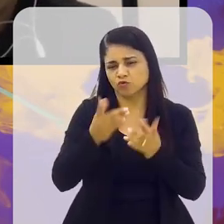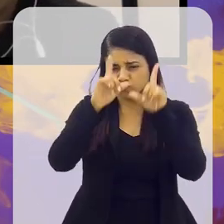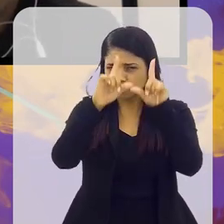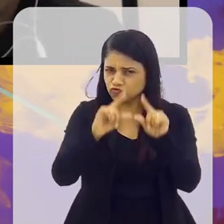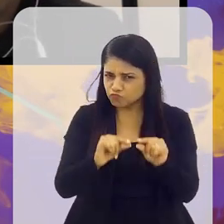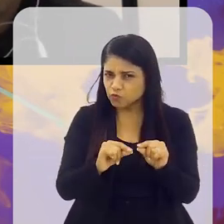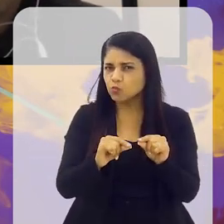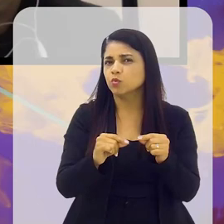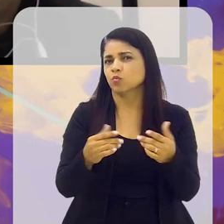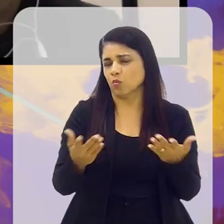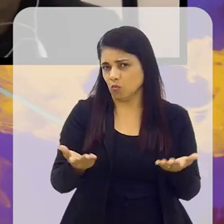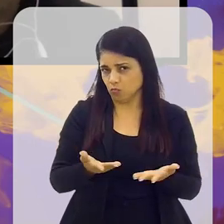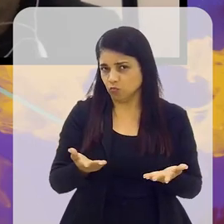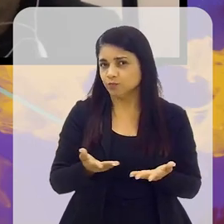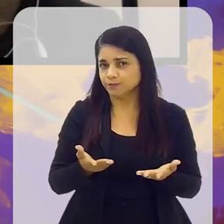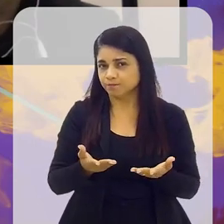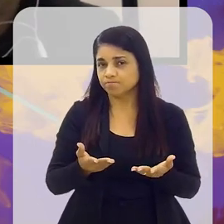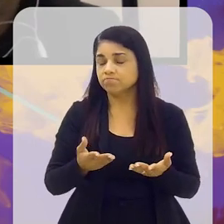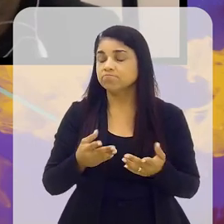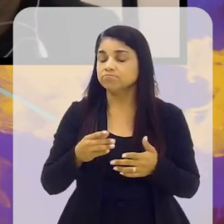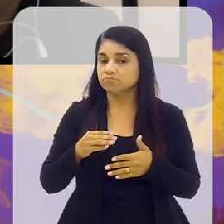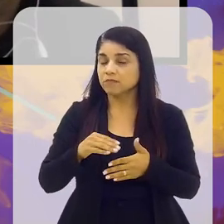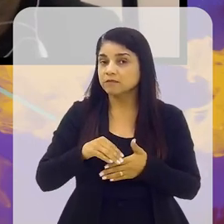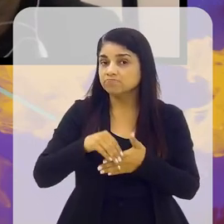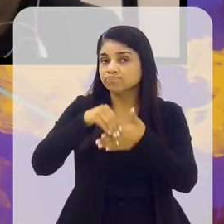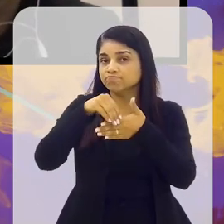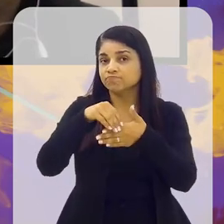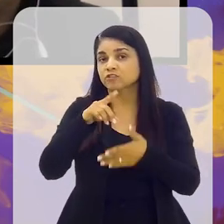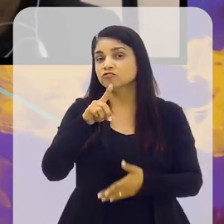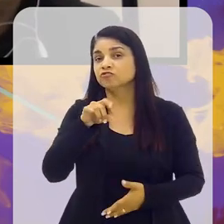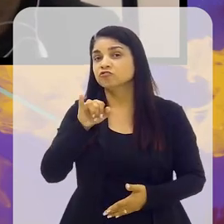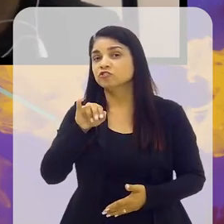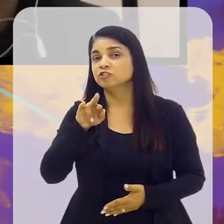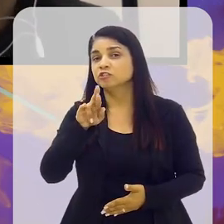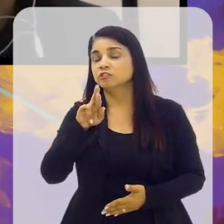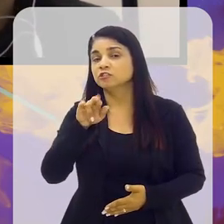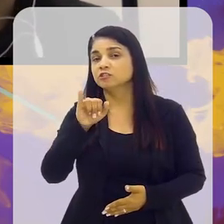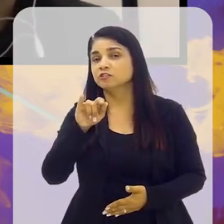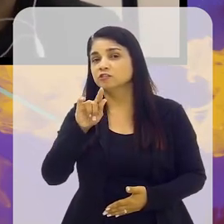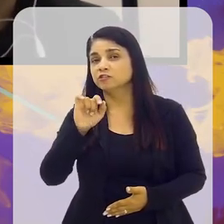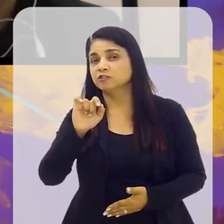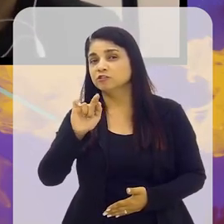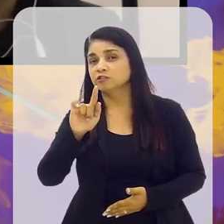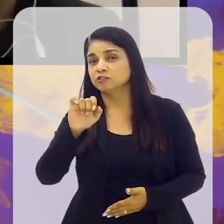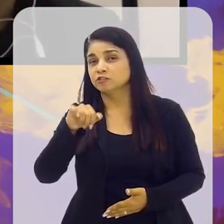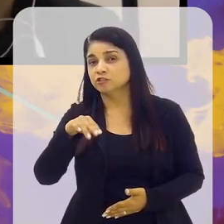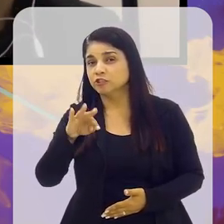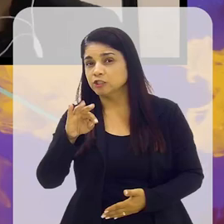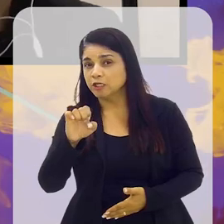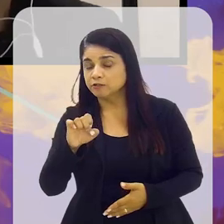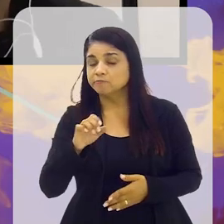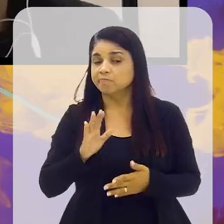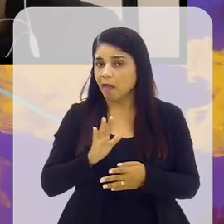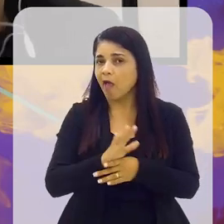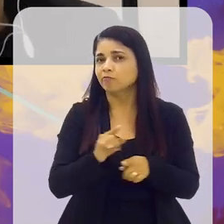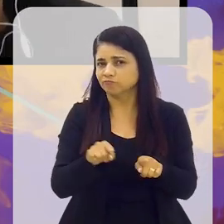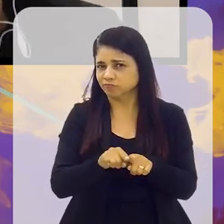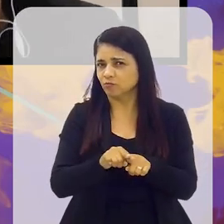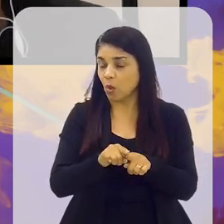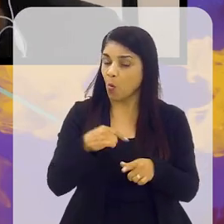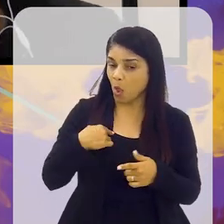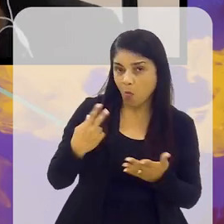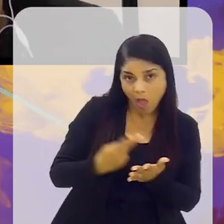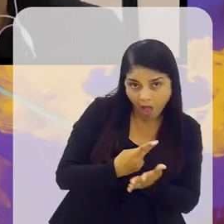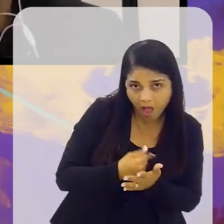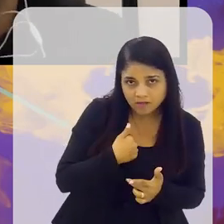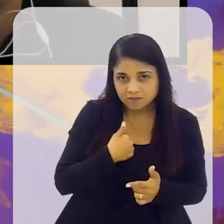diminuiu bastante. Mas a gente também pode dizer que os dirigentes contribuíram muito para isso ou estou errado. Eu acho que, assim, tem duas coisas,